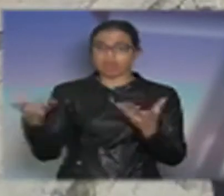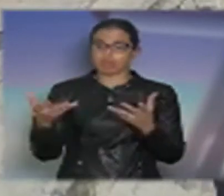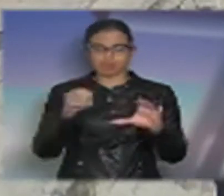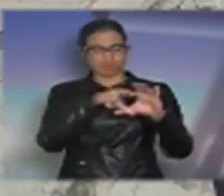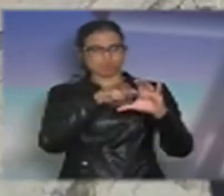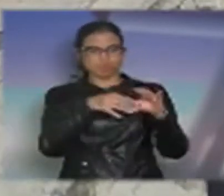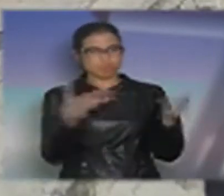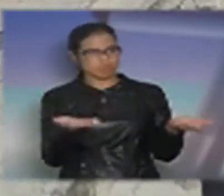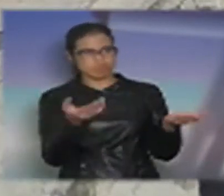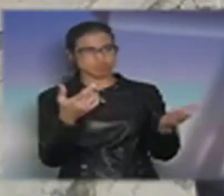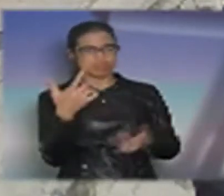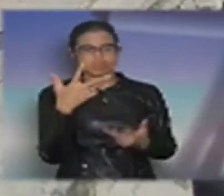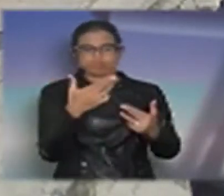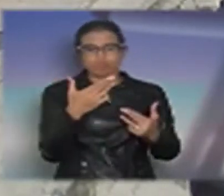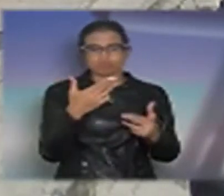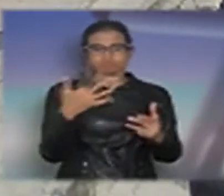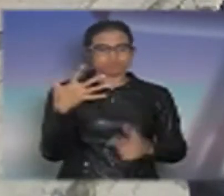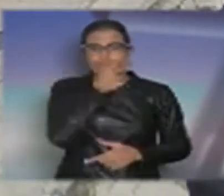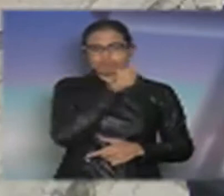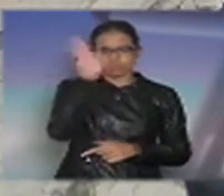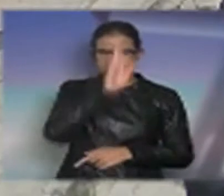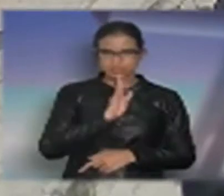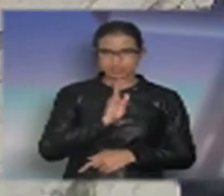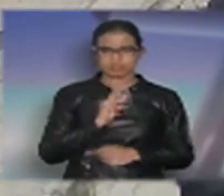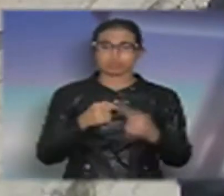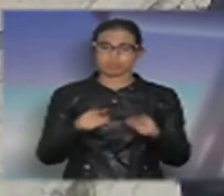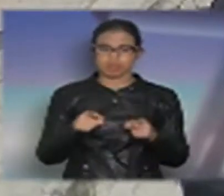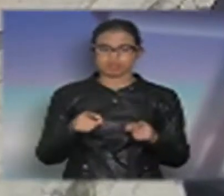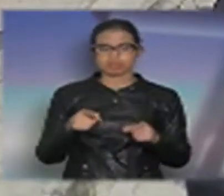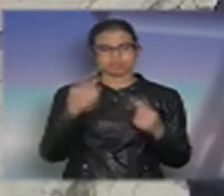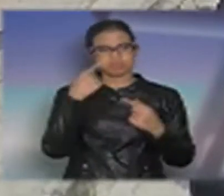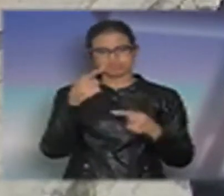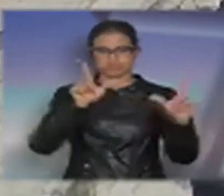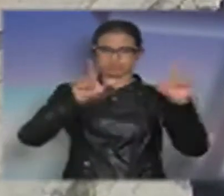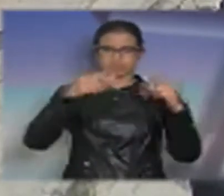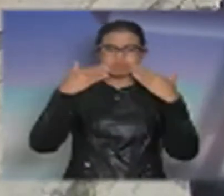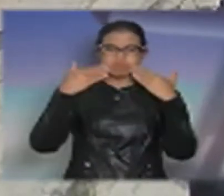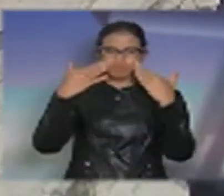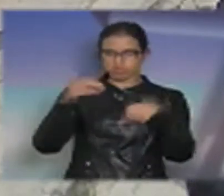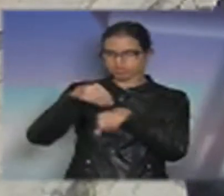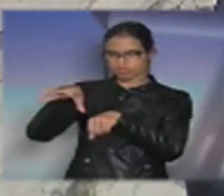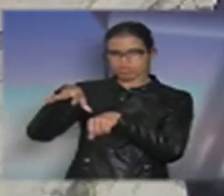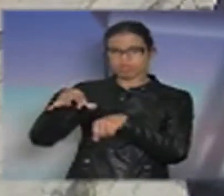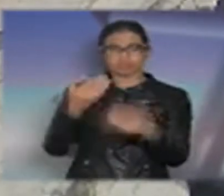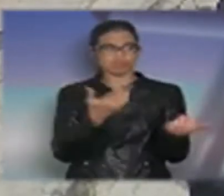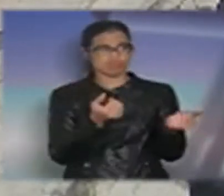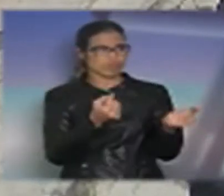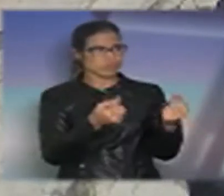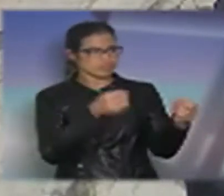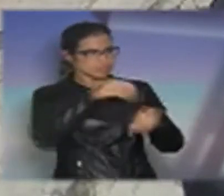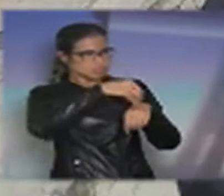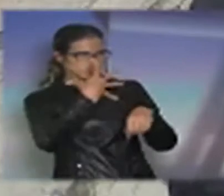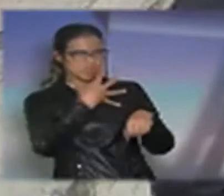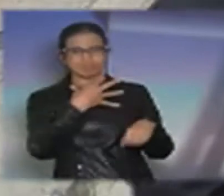É muito triste isso, porque a nossa juventude está sendo mal orientada, muito mal orientada, e nós